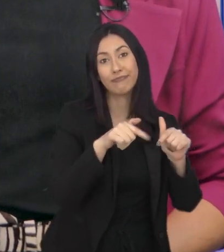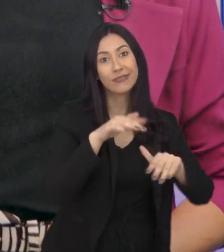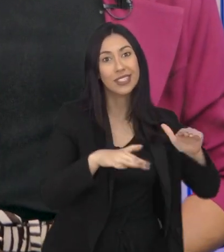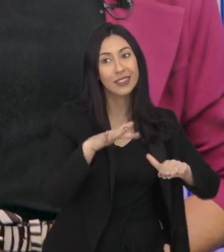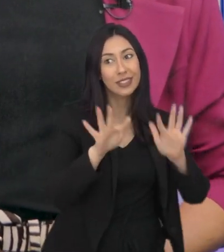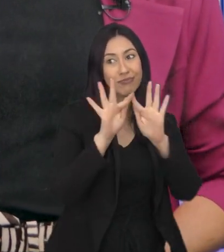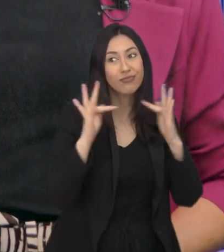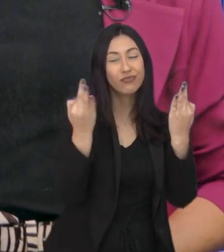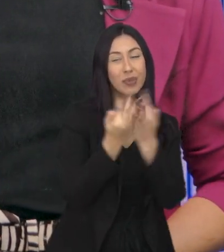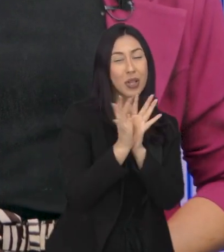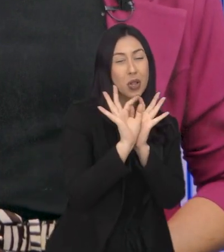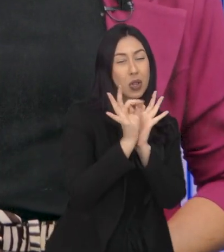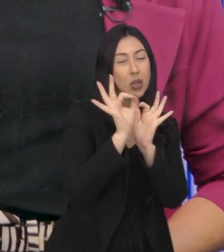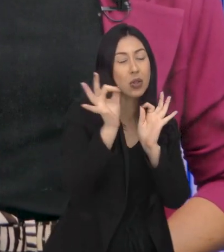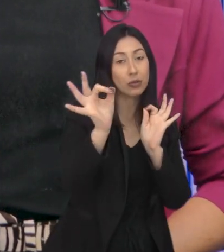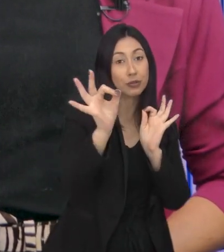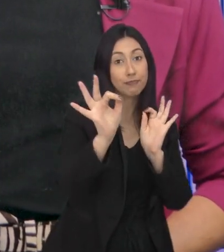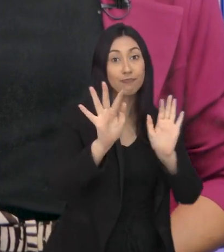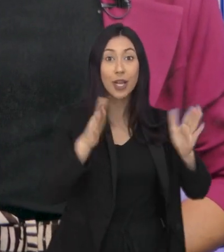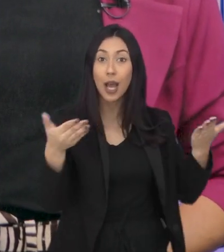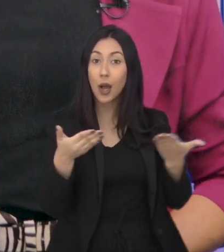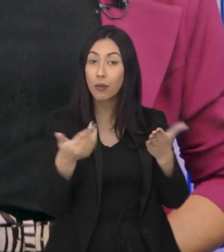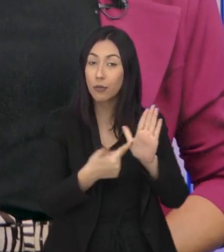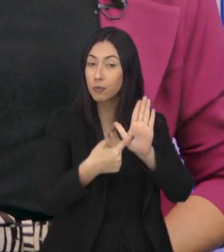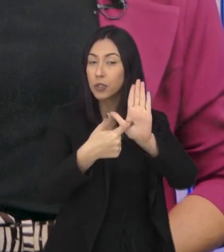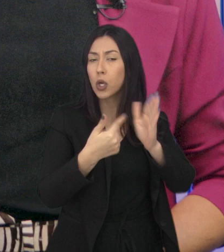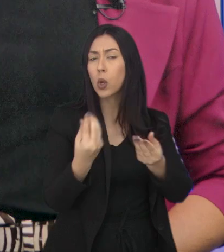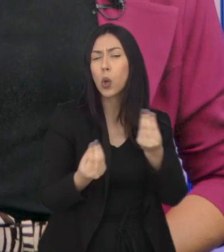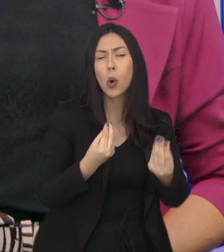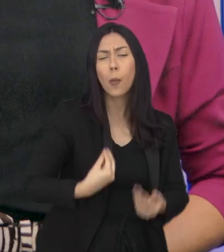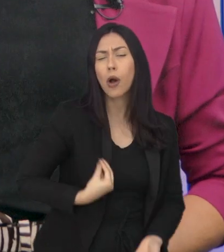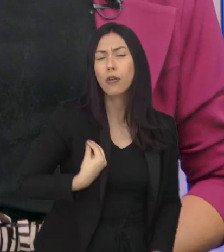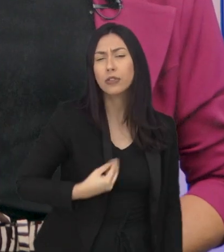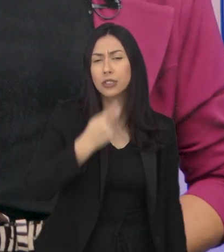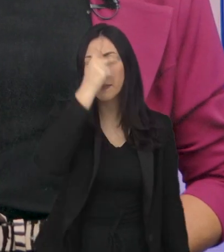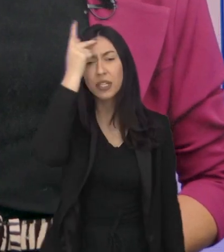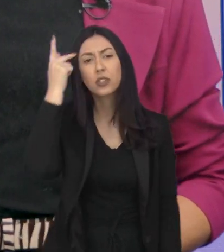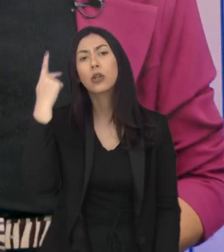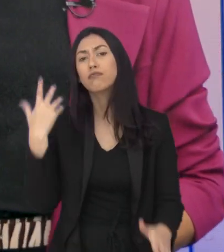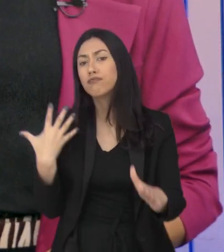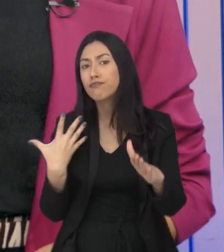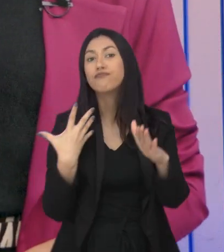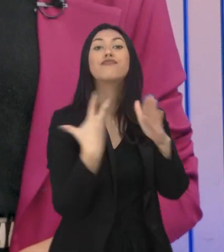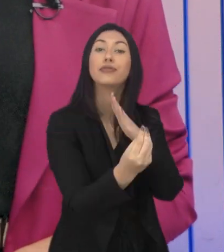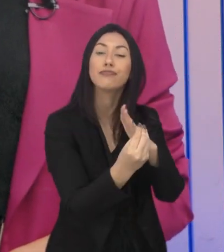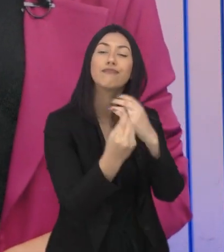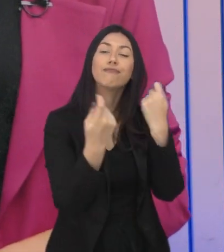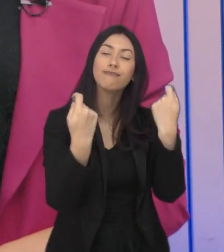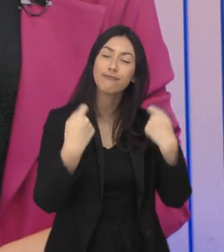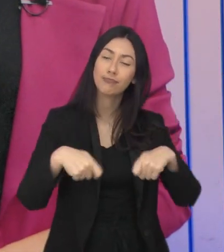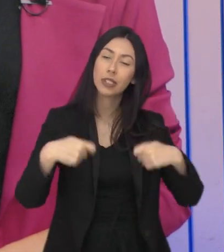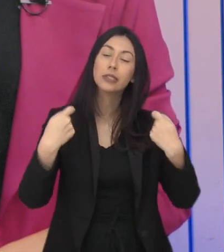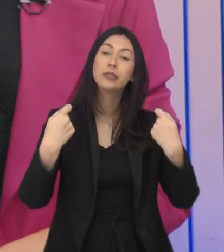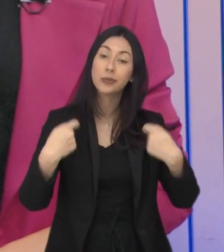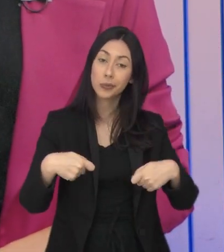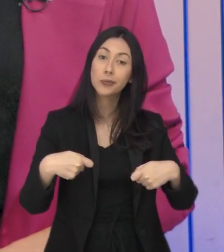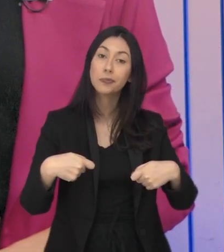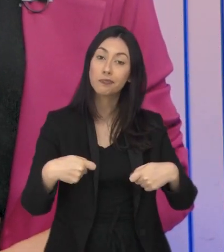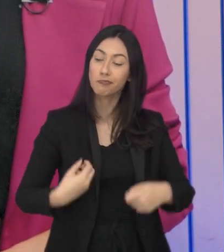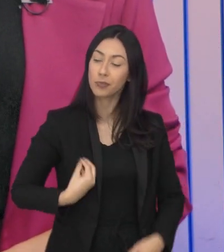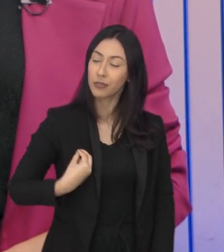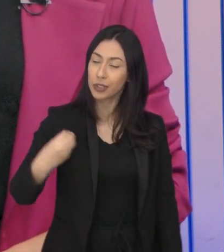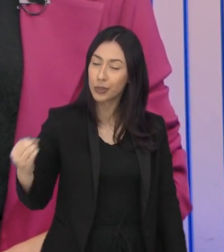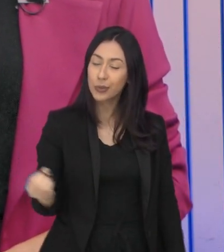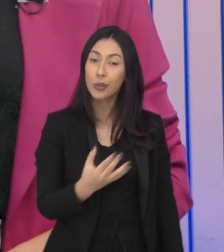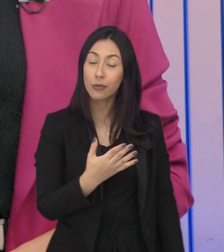vezes, longe da família. Agora chegou a hora de conhecer um pouco do dia a dia de quem teve que abrir mão de tudo o que